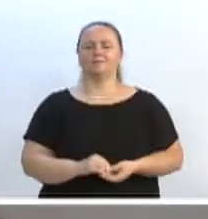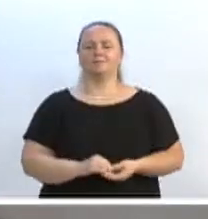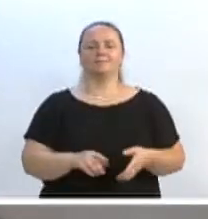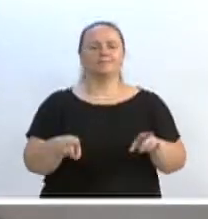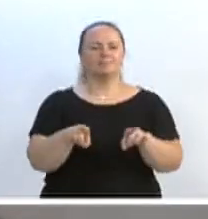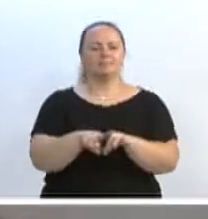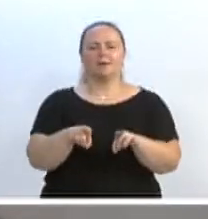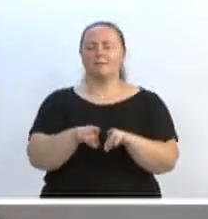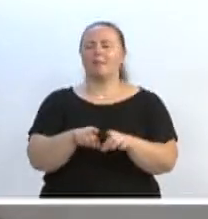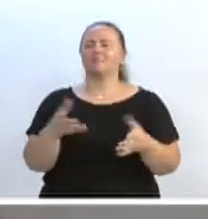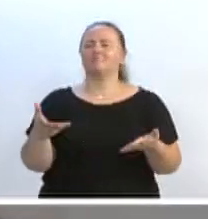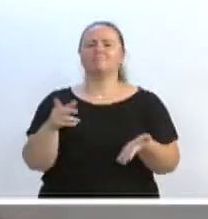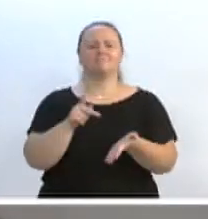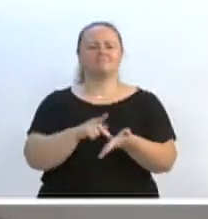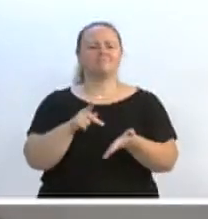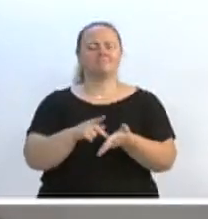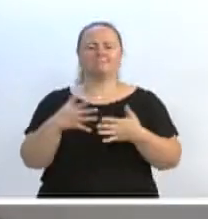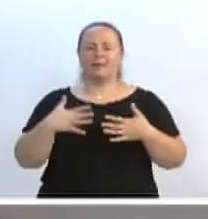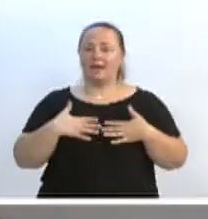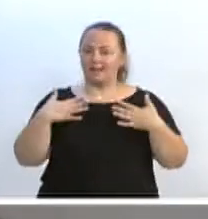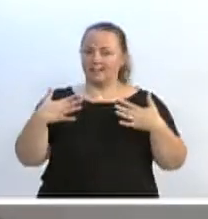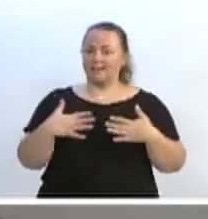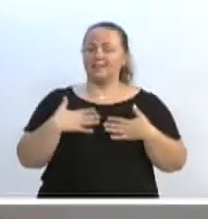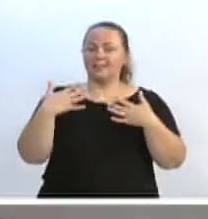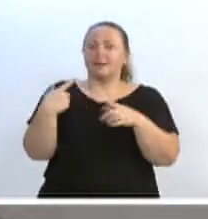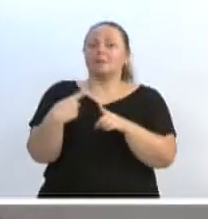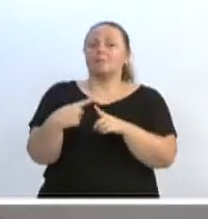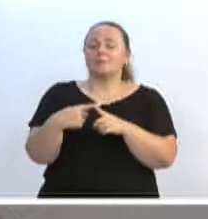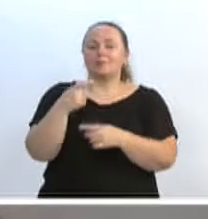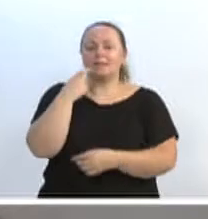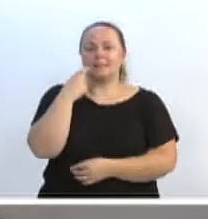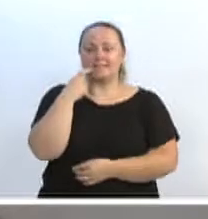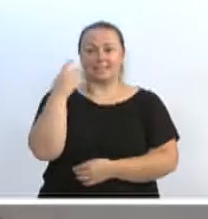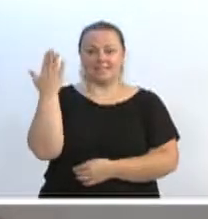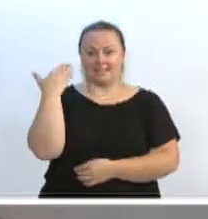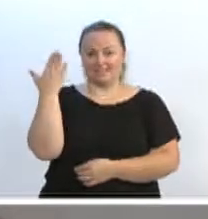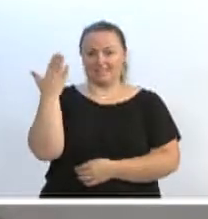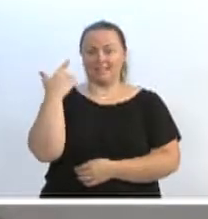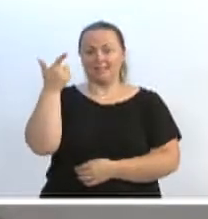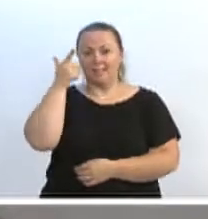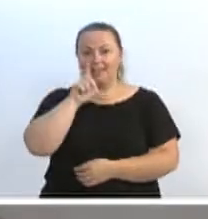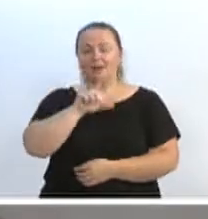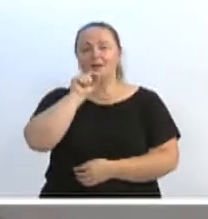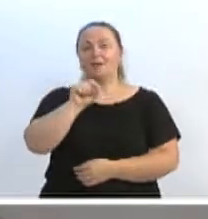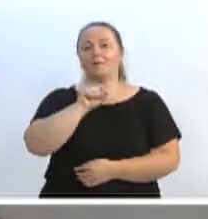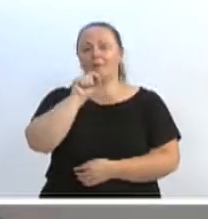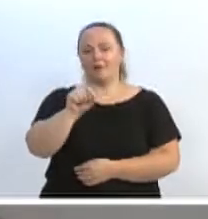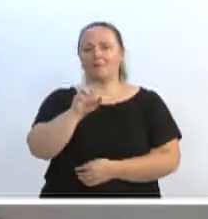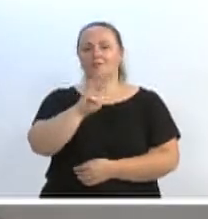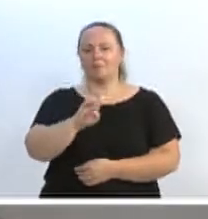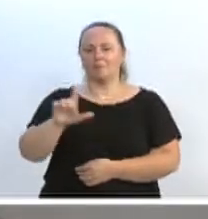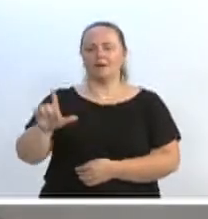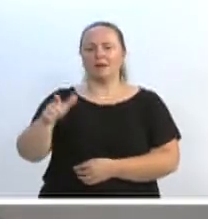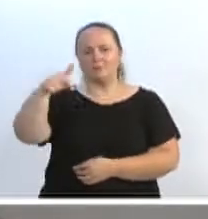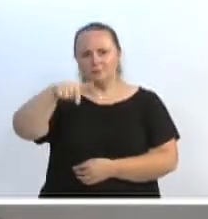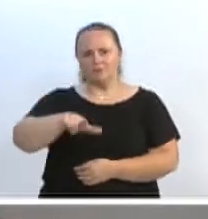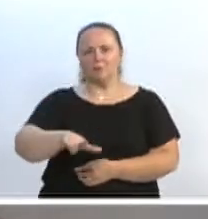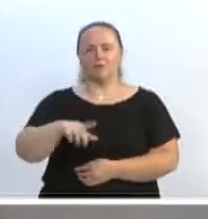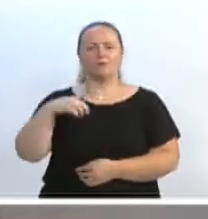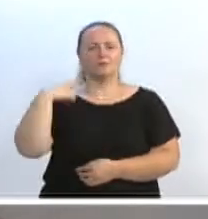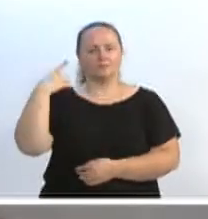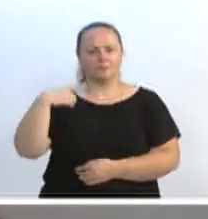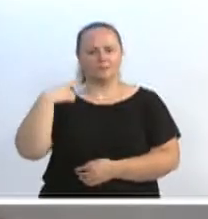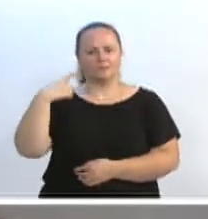de muita alegria, na sexta-feira, quando recebemos aqui em Blumenau, mais uma vez a nossa deputada federal,